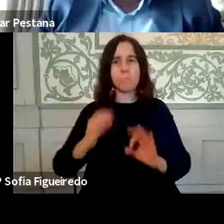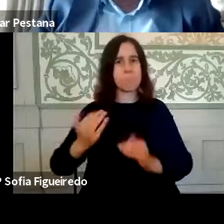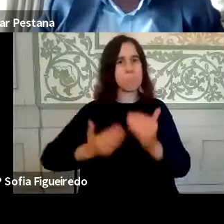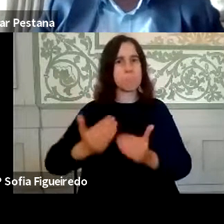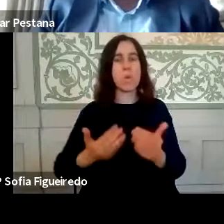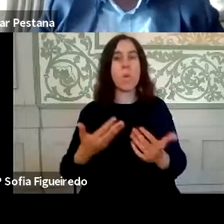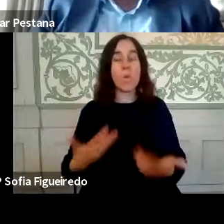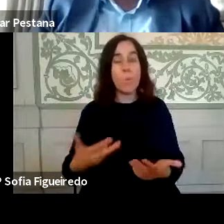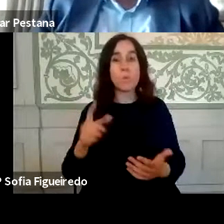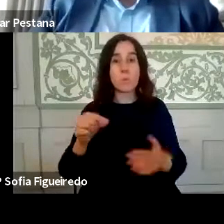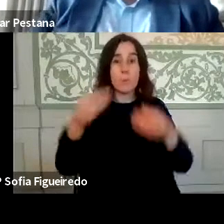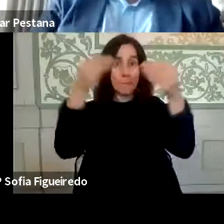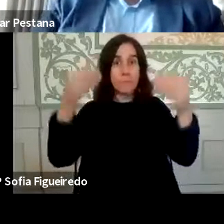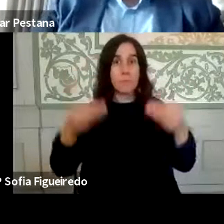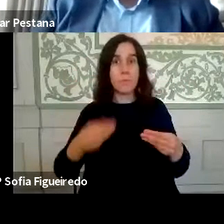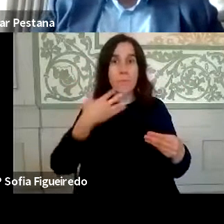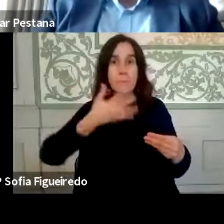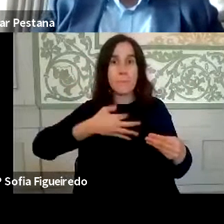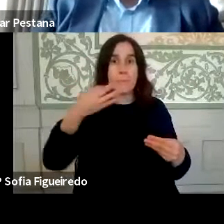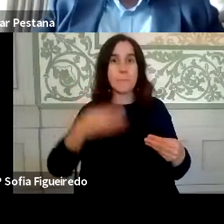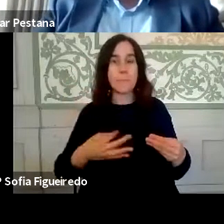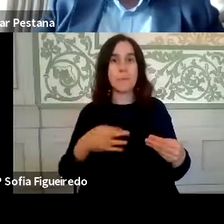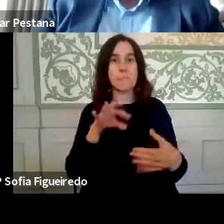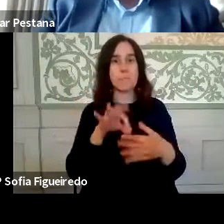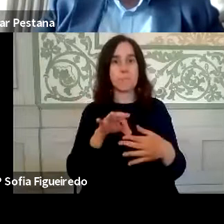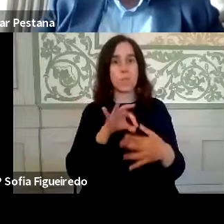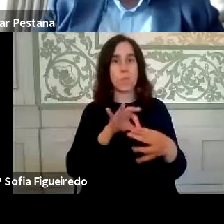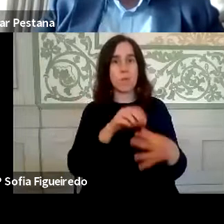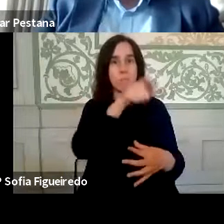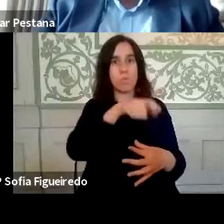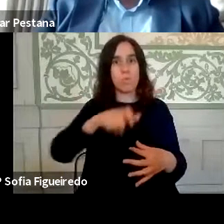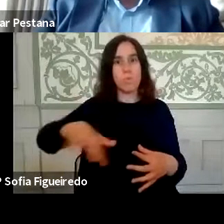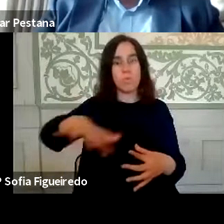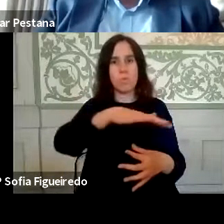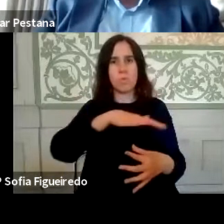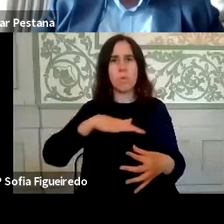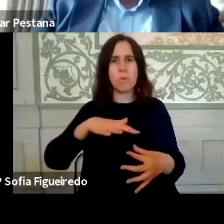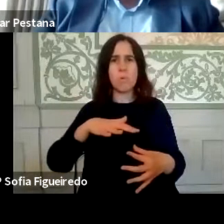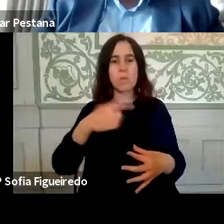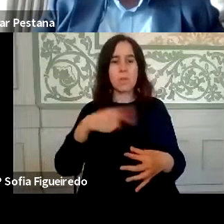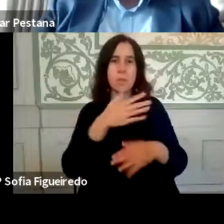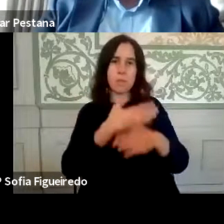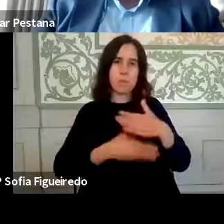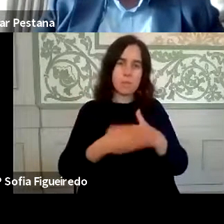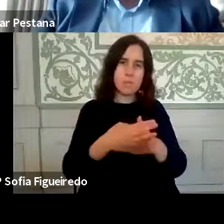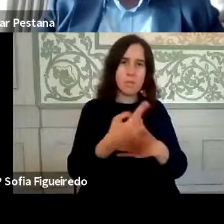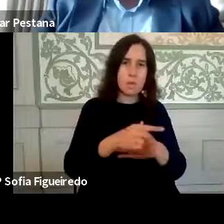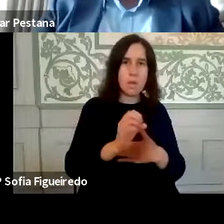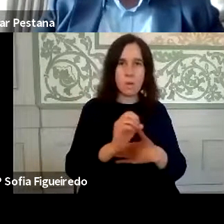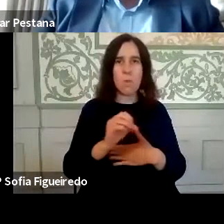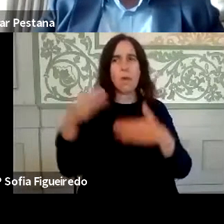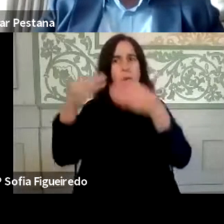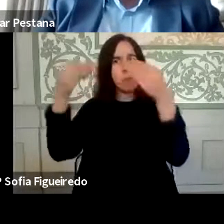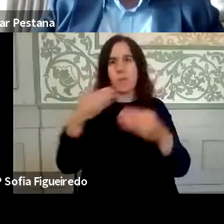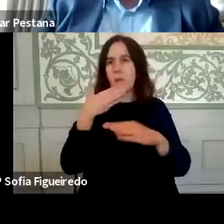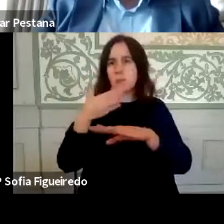também, todas as plataformas para os nossos colaboradores, que têm uma total eficiência, as plataformas são acessíveis,